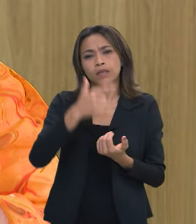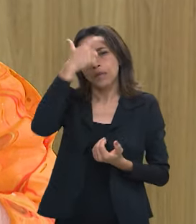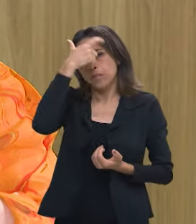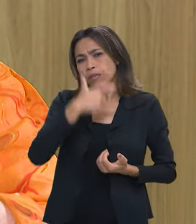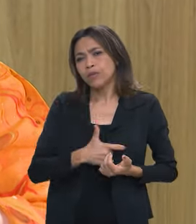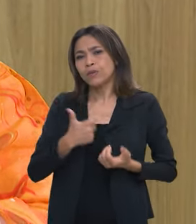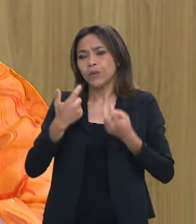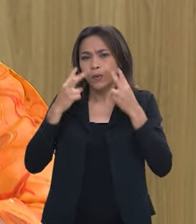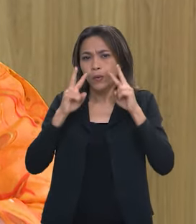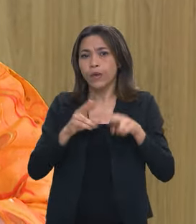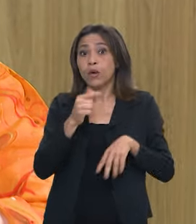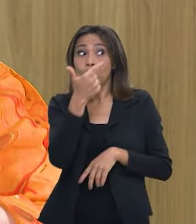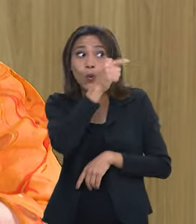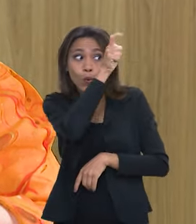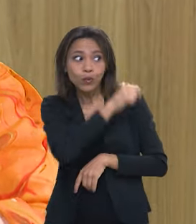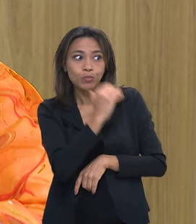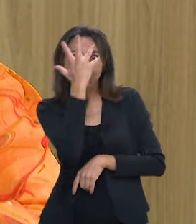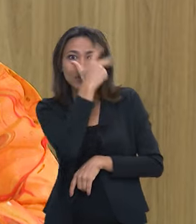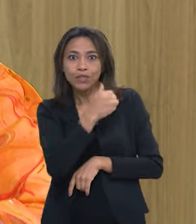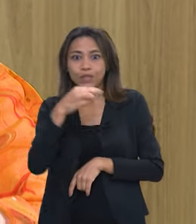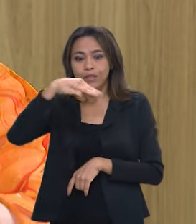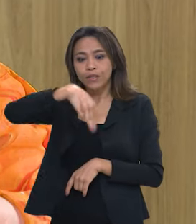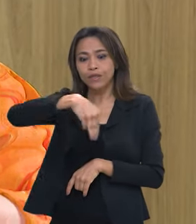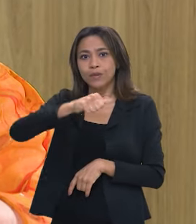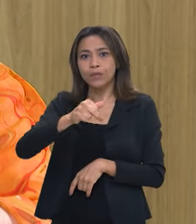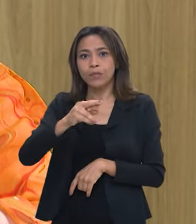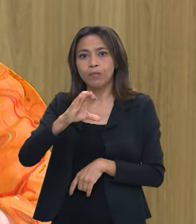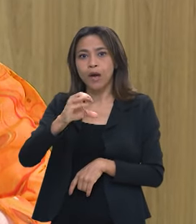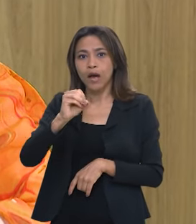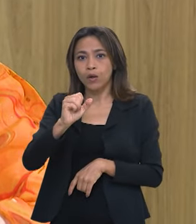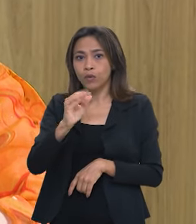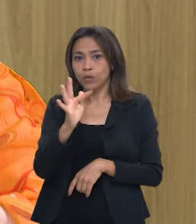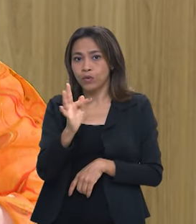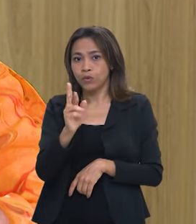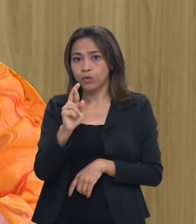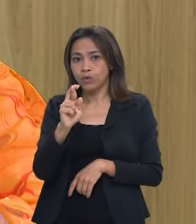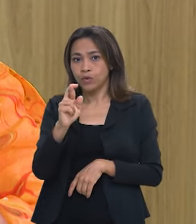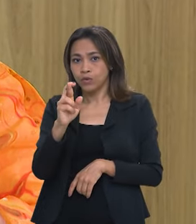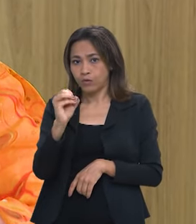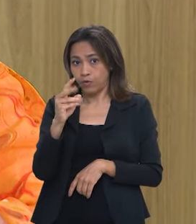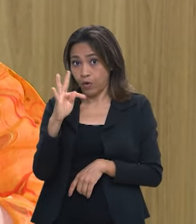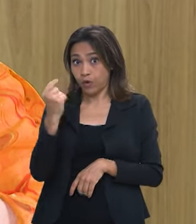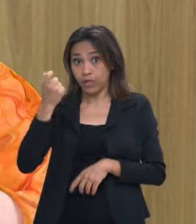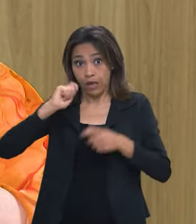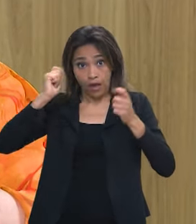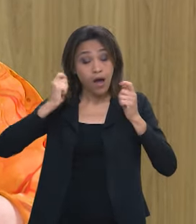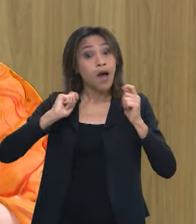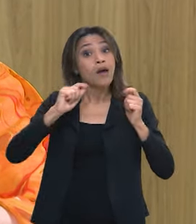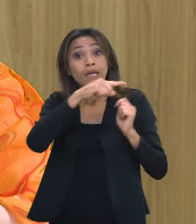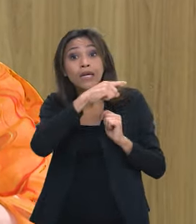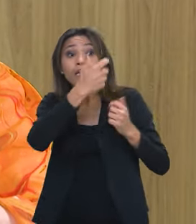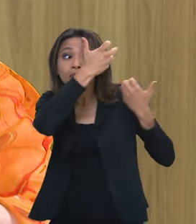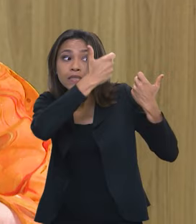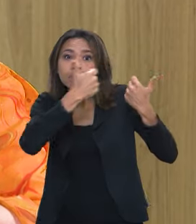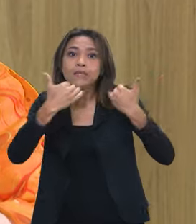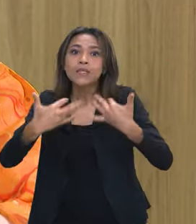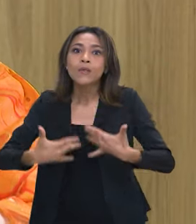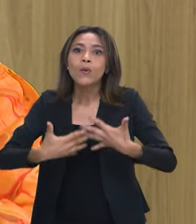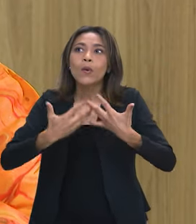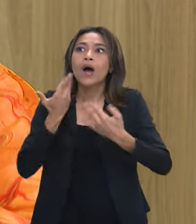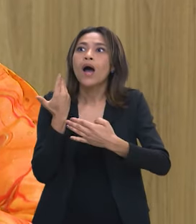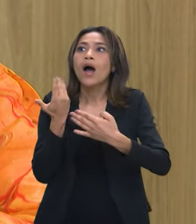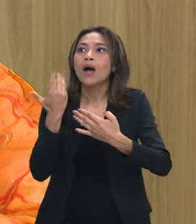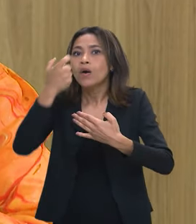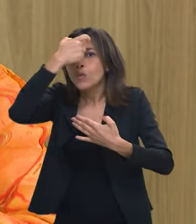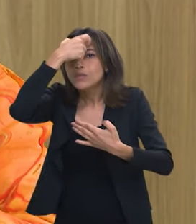depoimento muito bonito do ator Marcos Frota que eu quero agradecer porque faz isso de forma voluntária pela sua